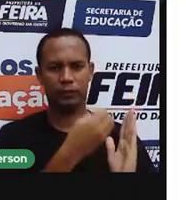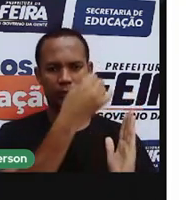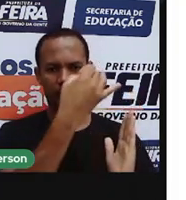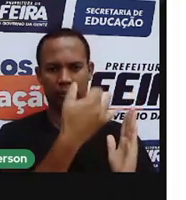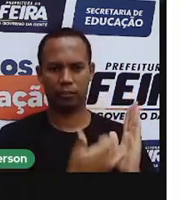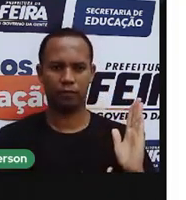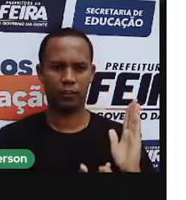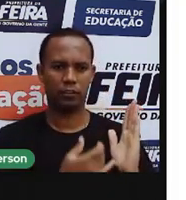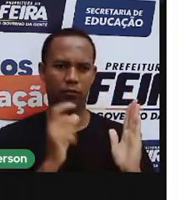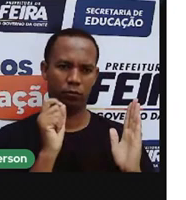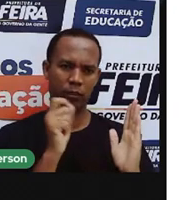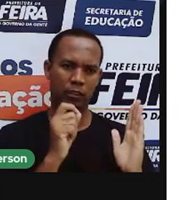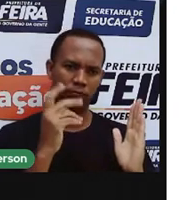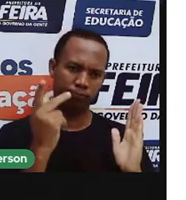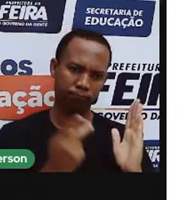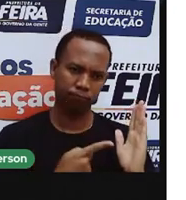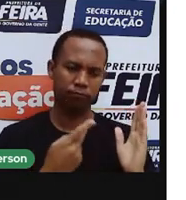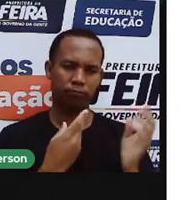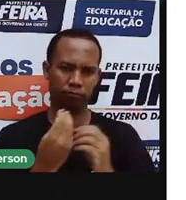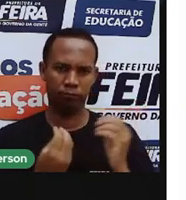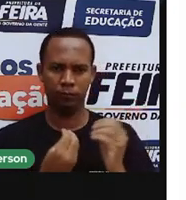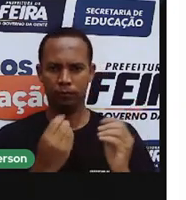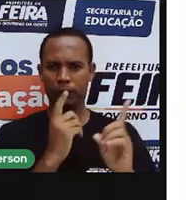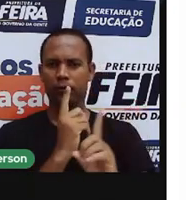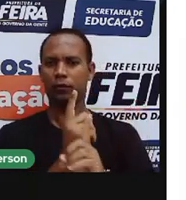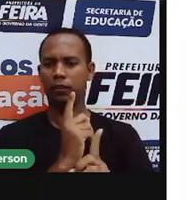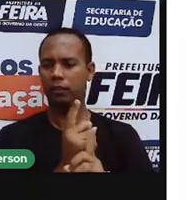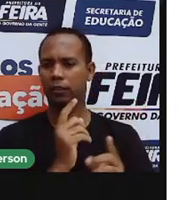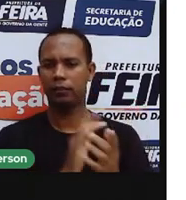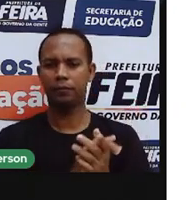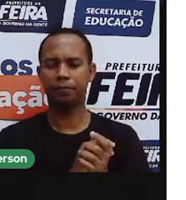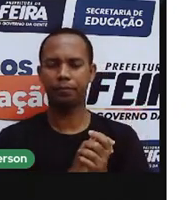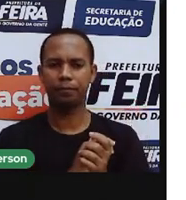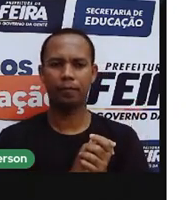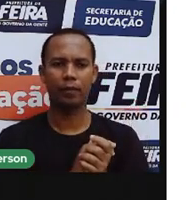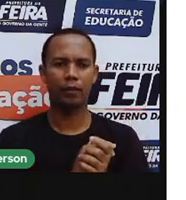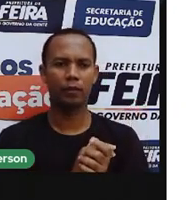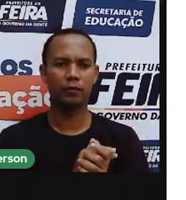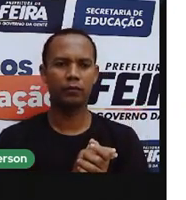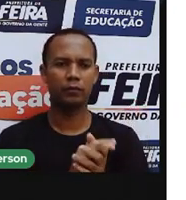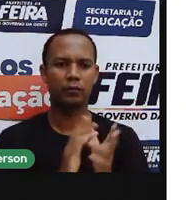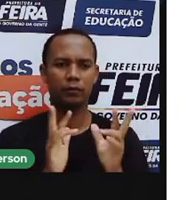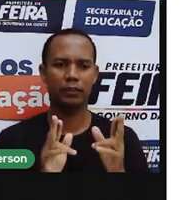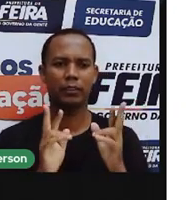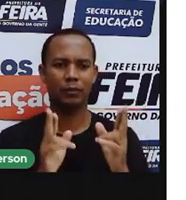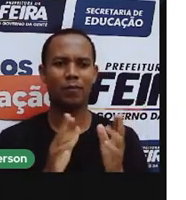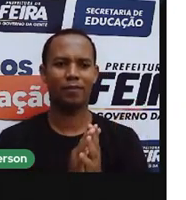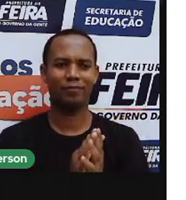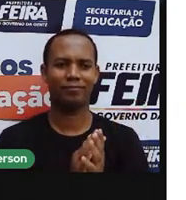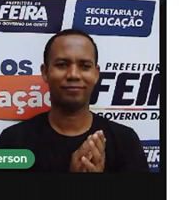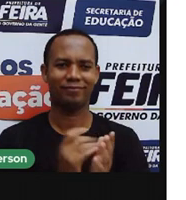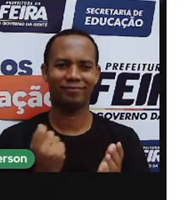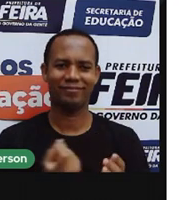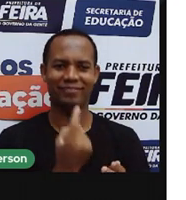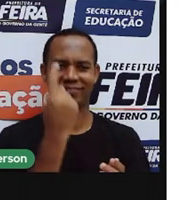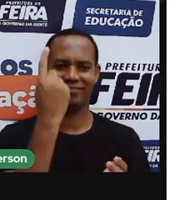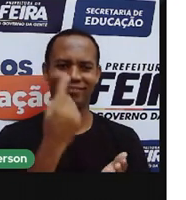do que está acontecendo, né? Bom, seria mais ou menos assim. Anderson, o Anderson é o meu exemplo favorito, né?